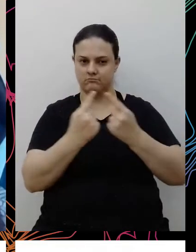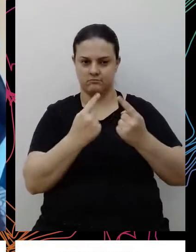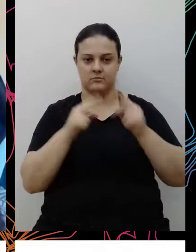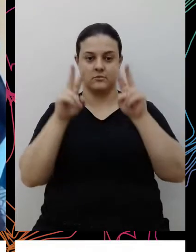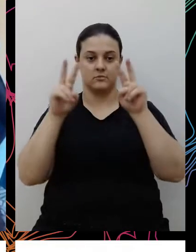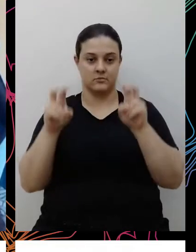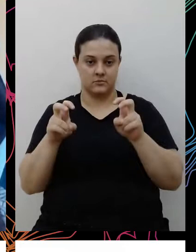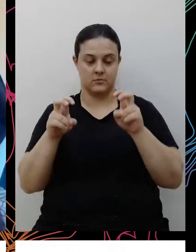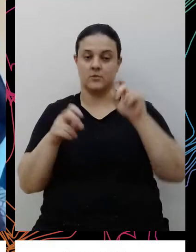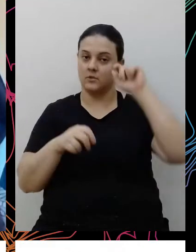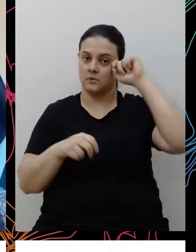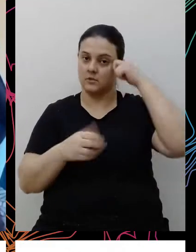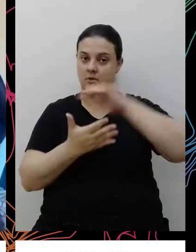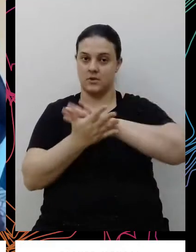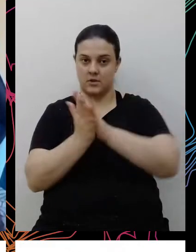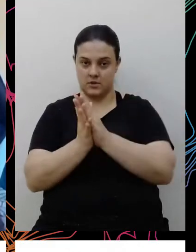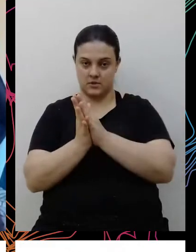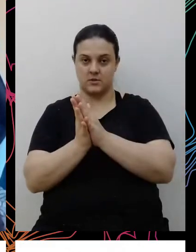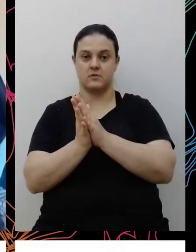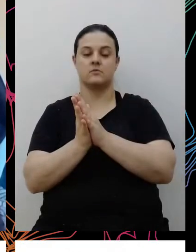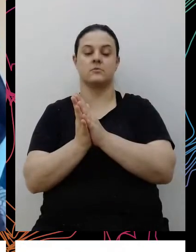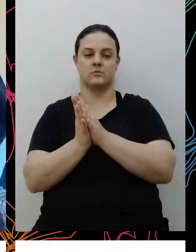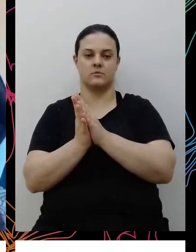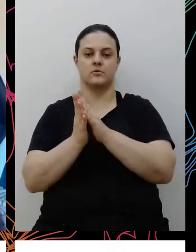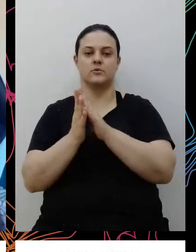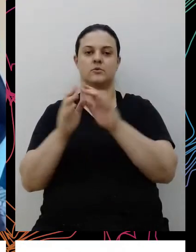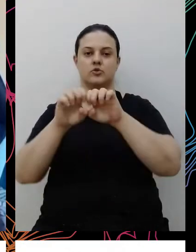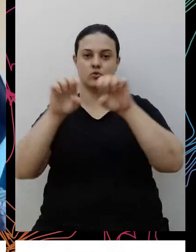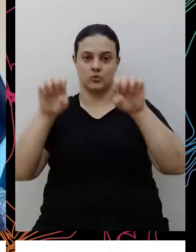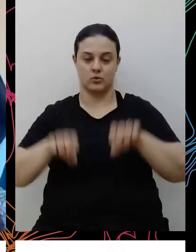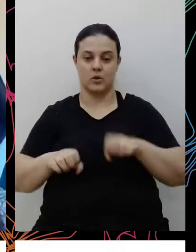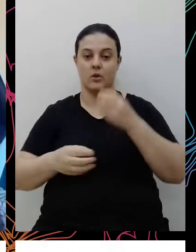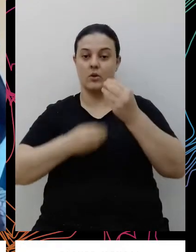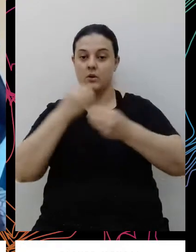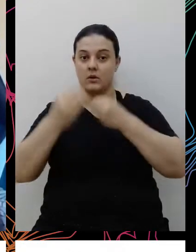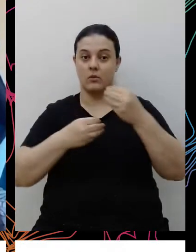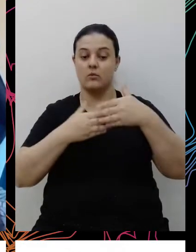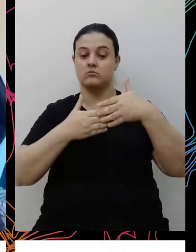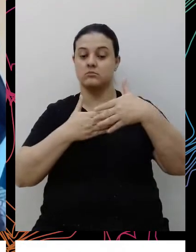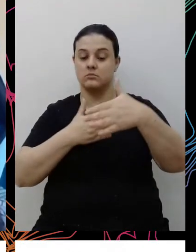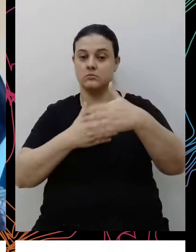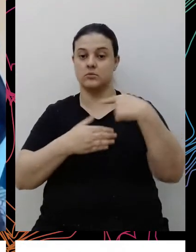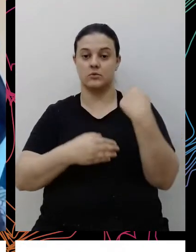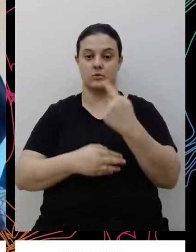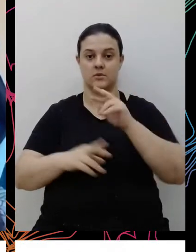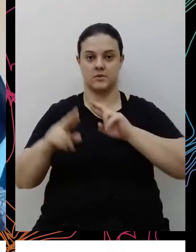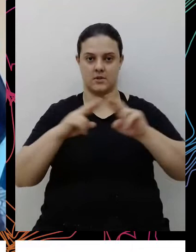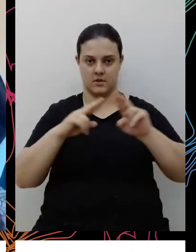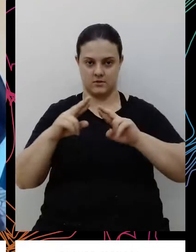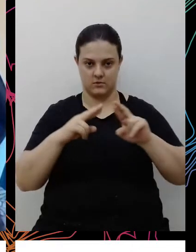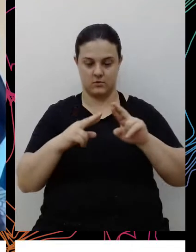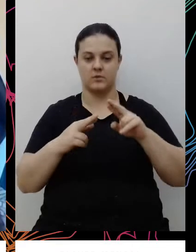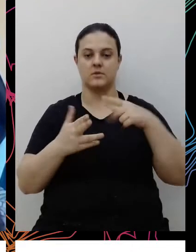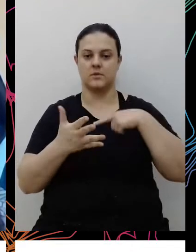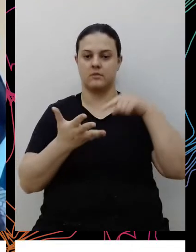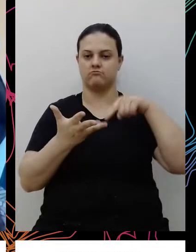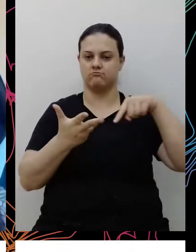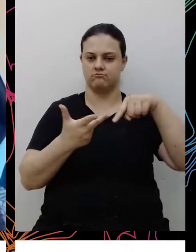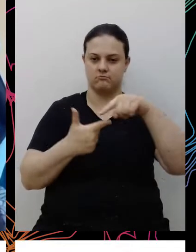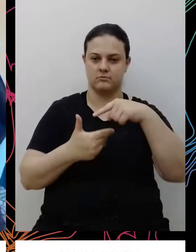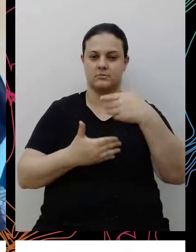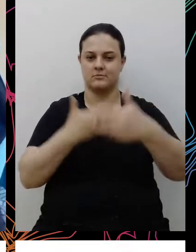tema de racismo estrutural e como ele reverbera nas nossas relações sociais como um todo, trazendo todas essas consequências